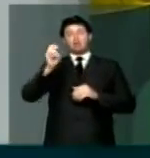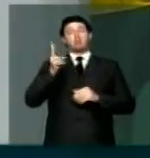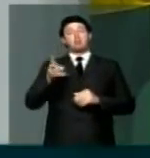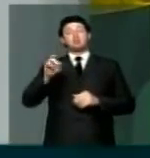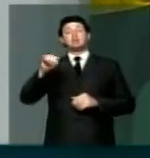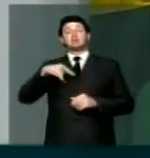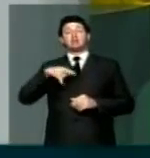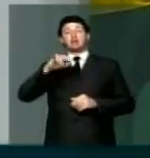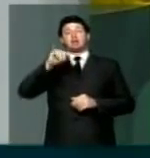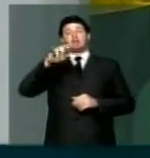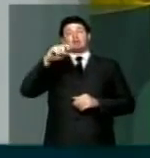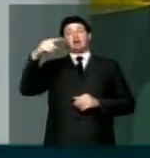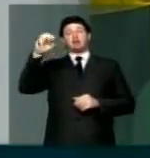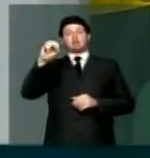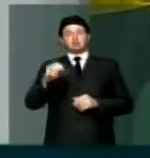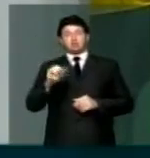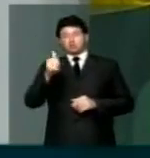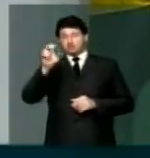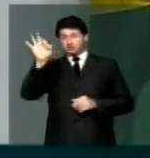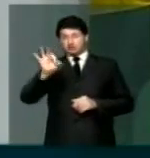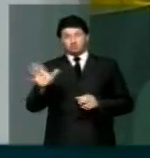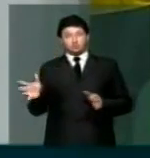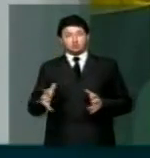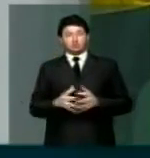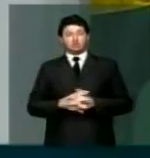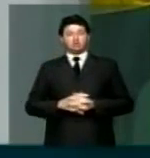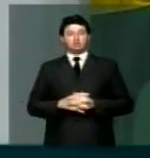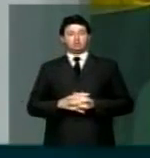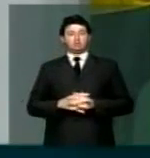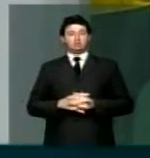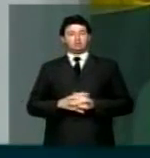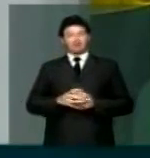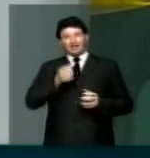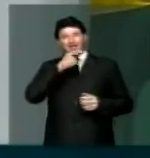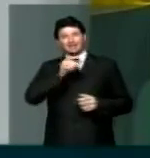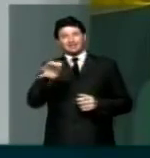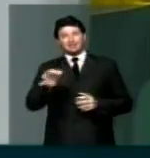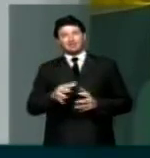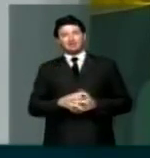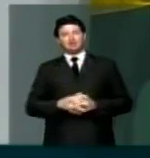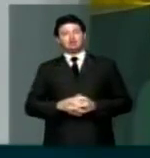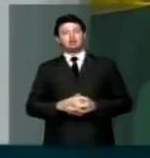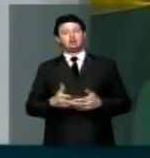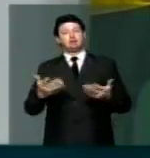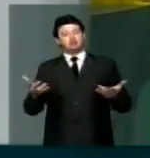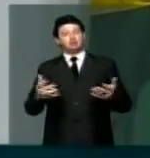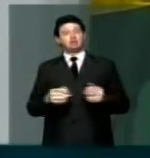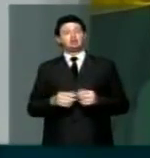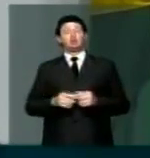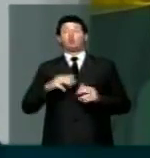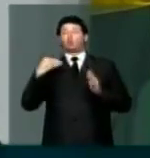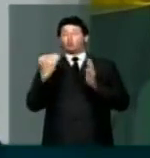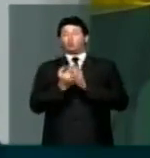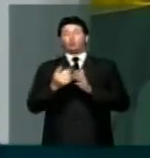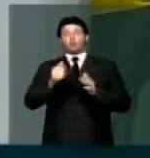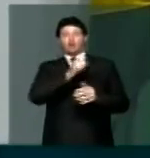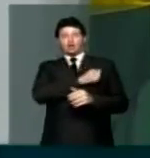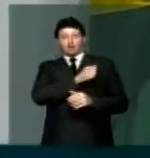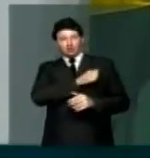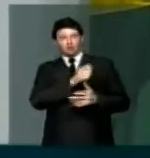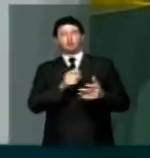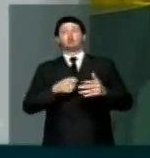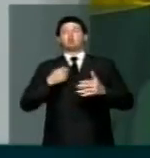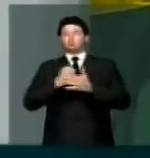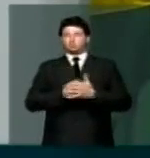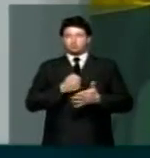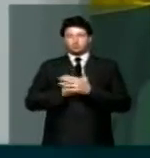inflação de 15% dos salários, é impressionante. Por isso os estudantes foram